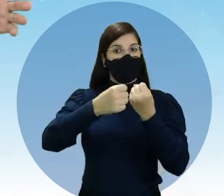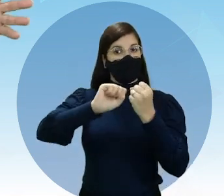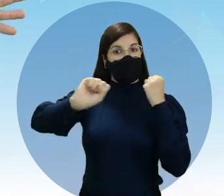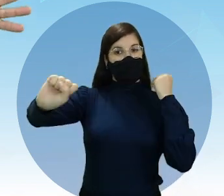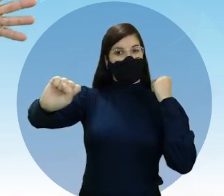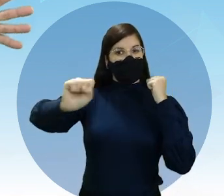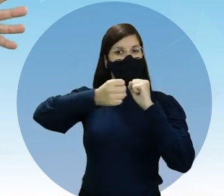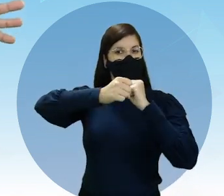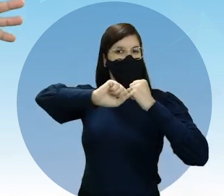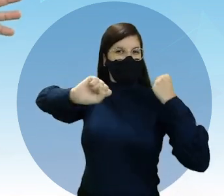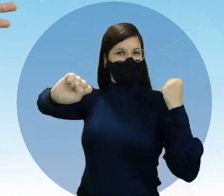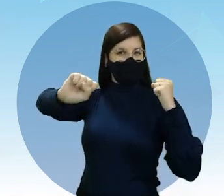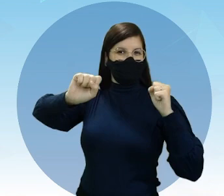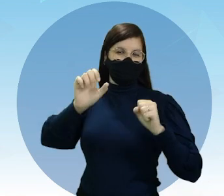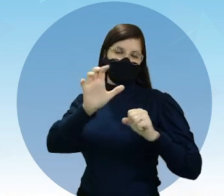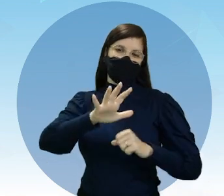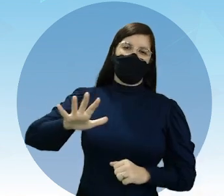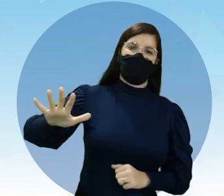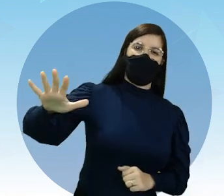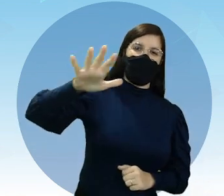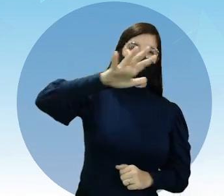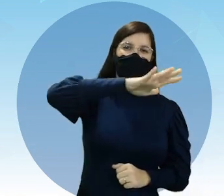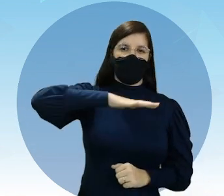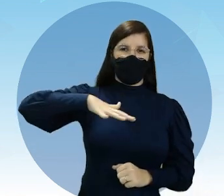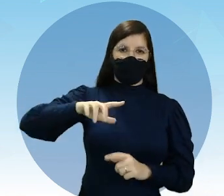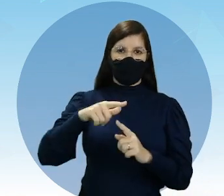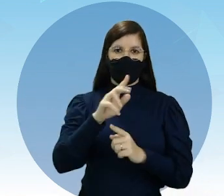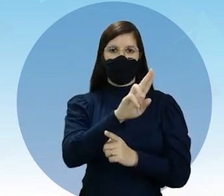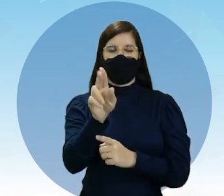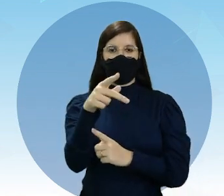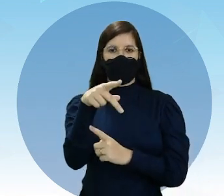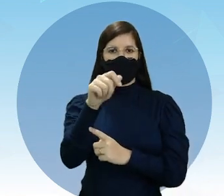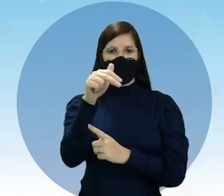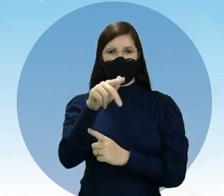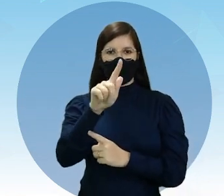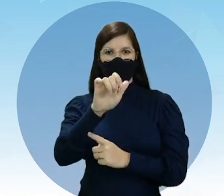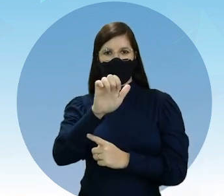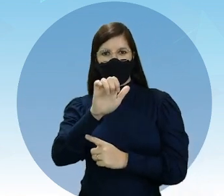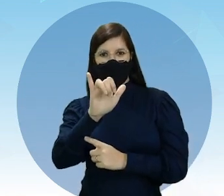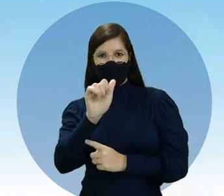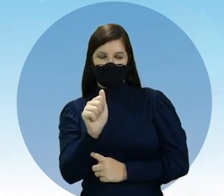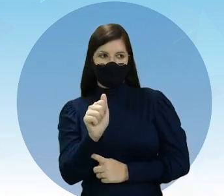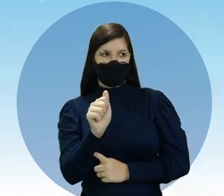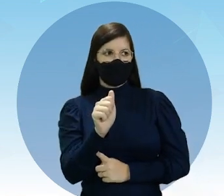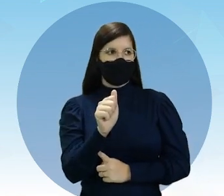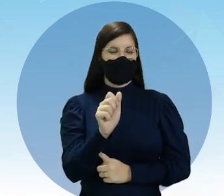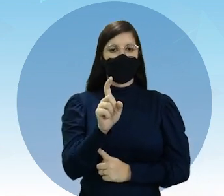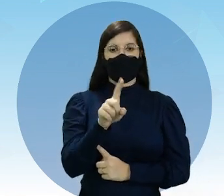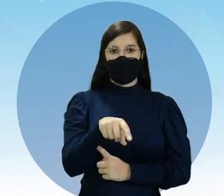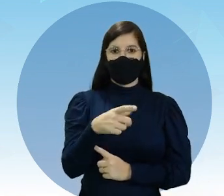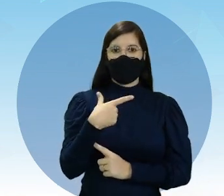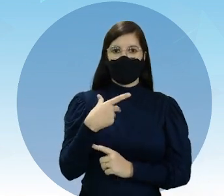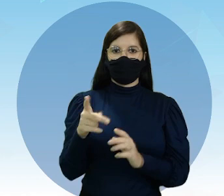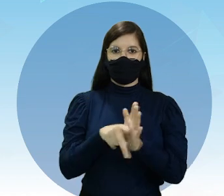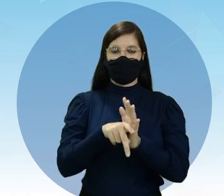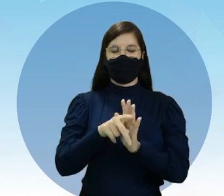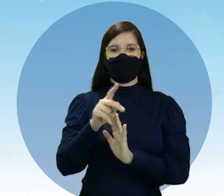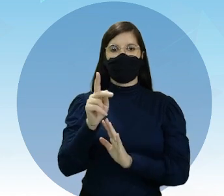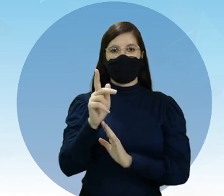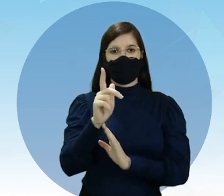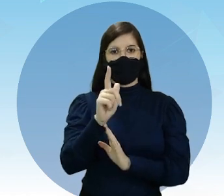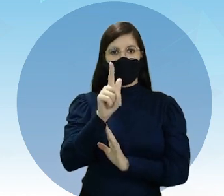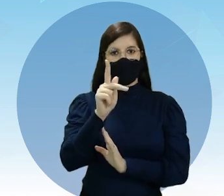um mega continente, que era justamente a Pangeia. A Pangeia, ela vem do grego pan,